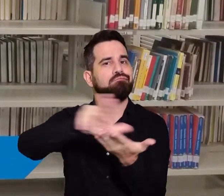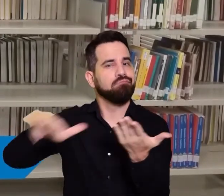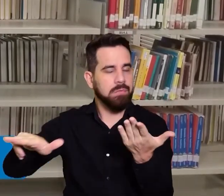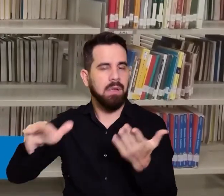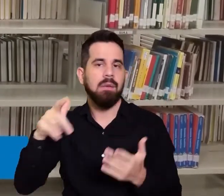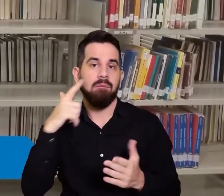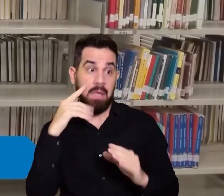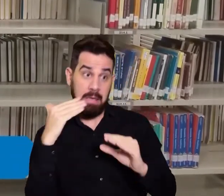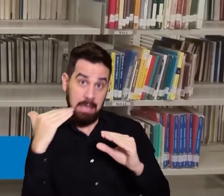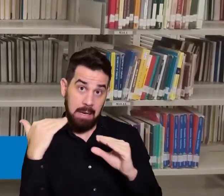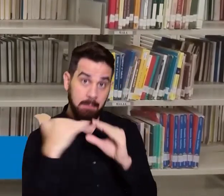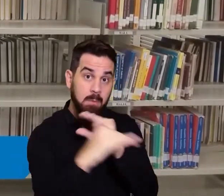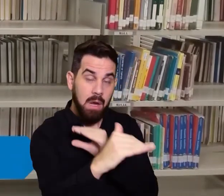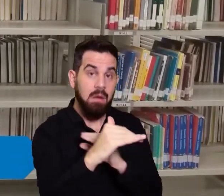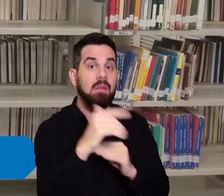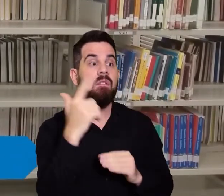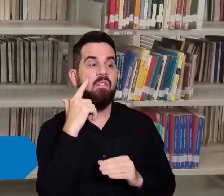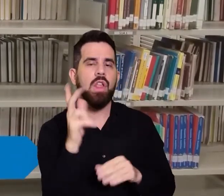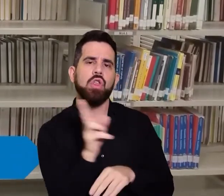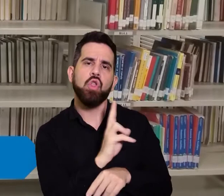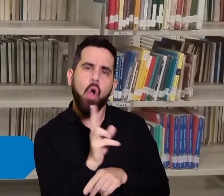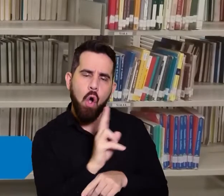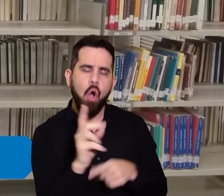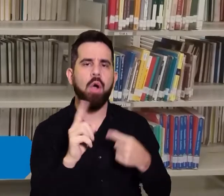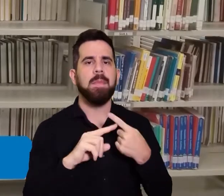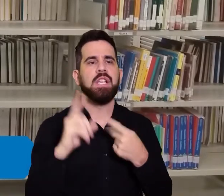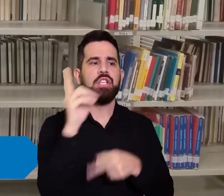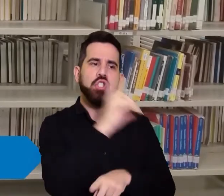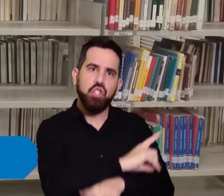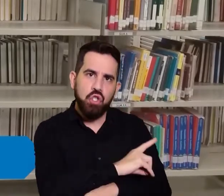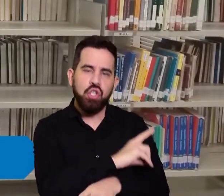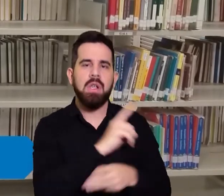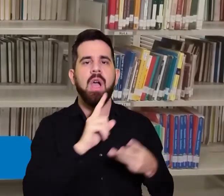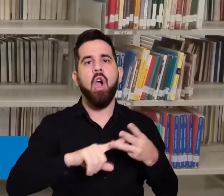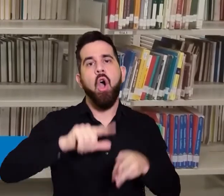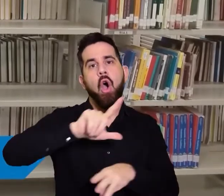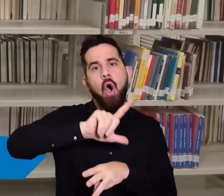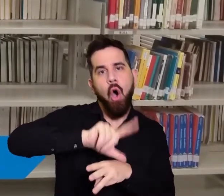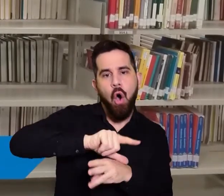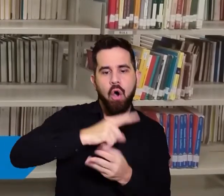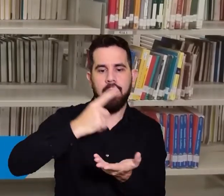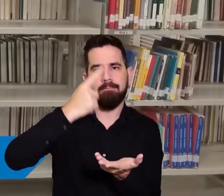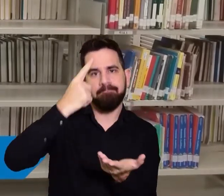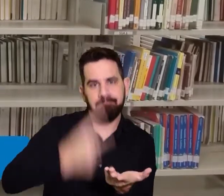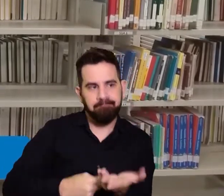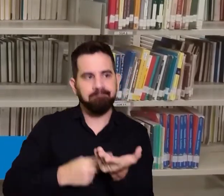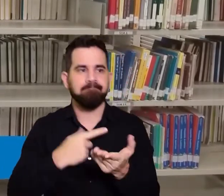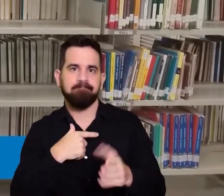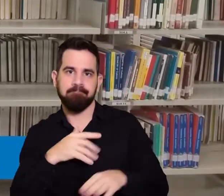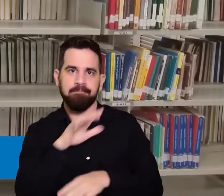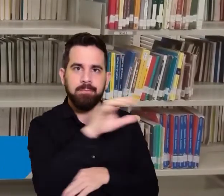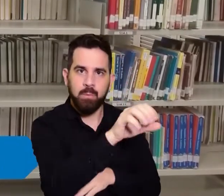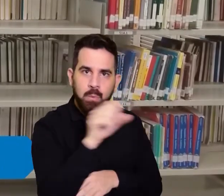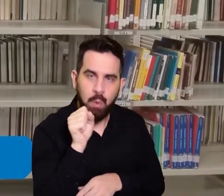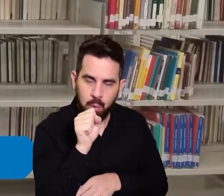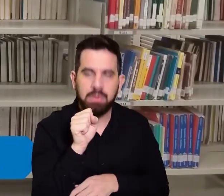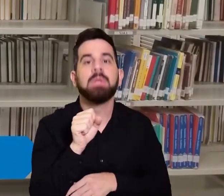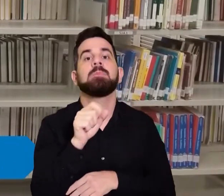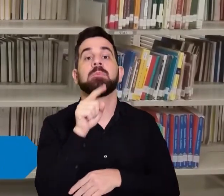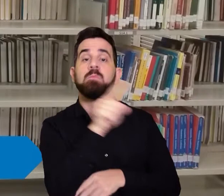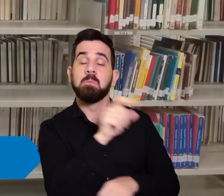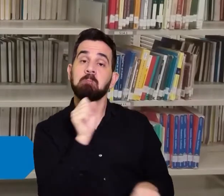informando os dados do material, o dia e hora que você deseja agendar o seu atendimento. Depois,